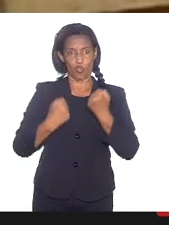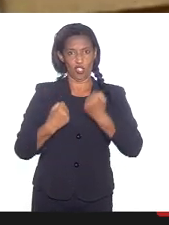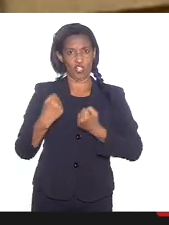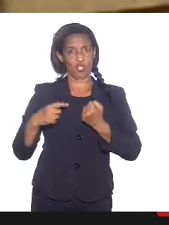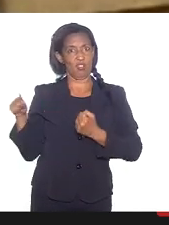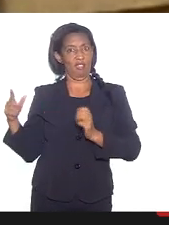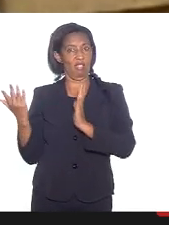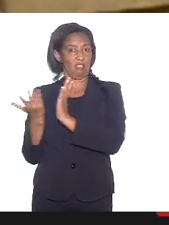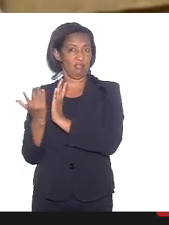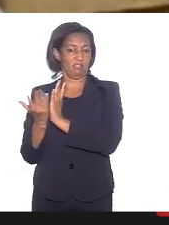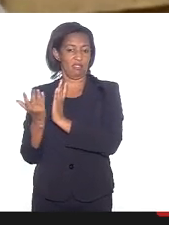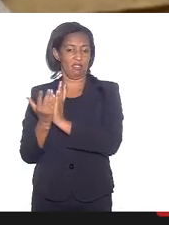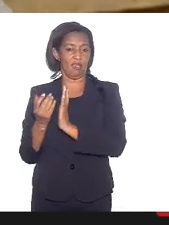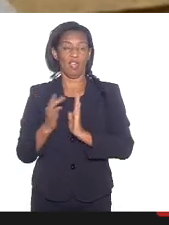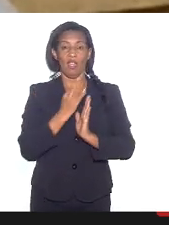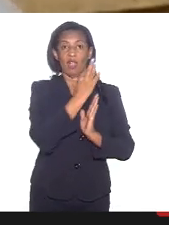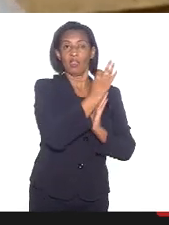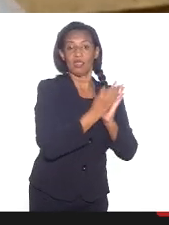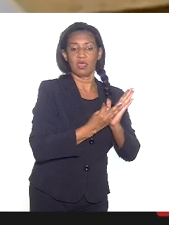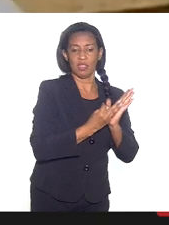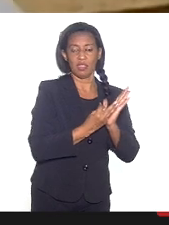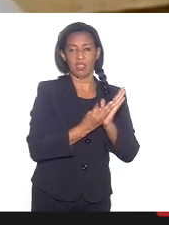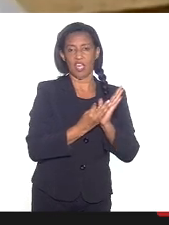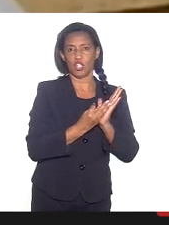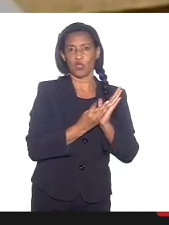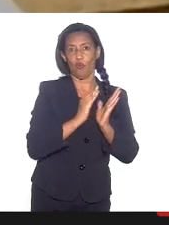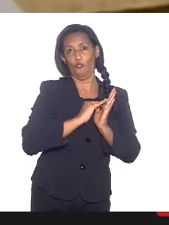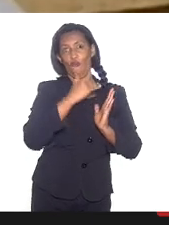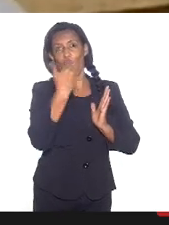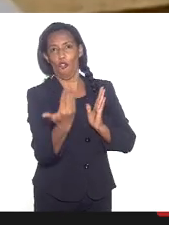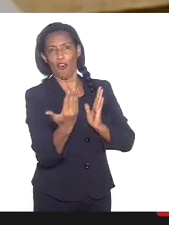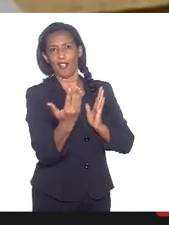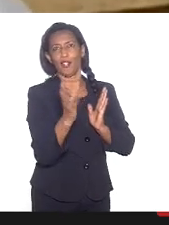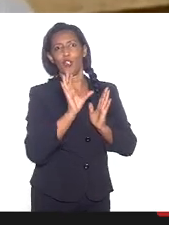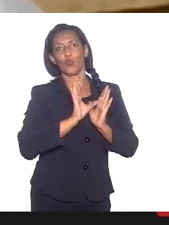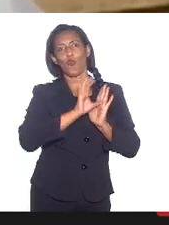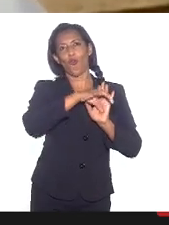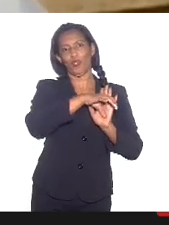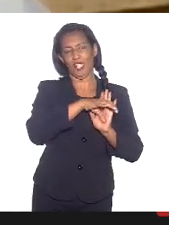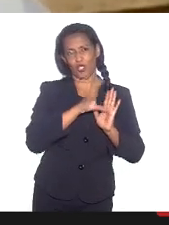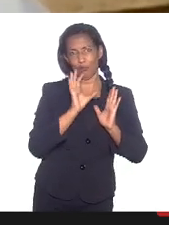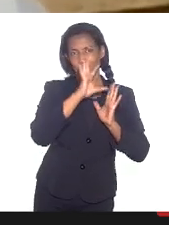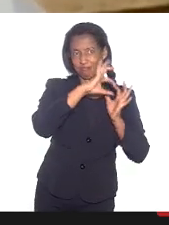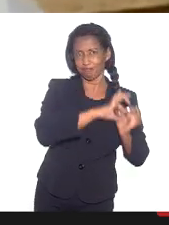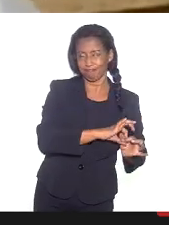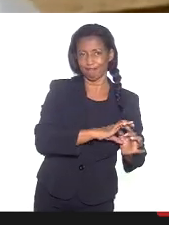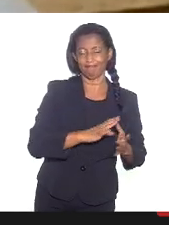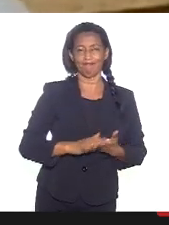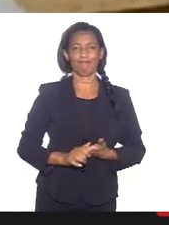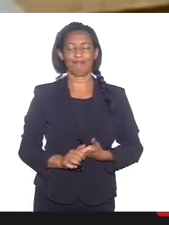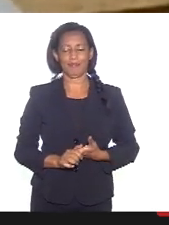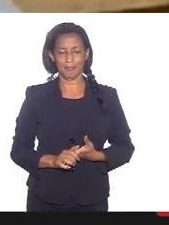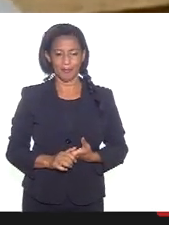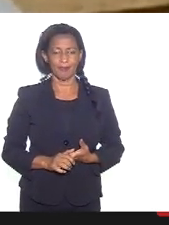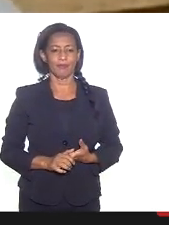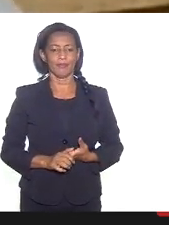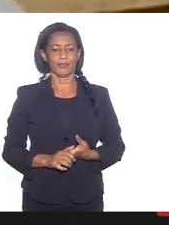é o texto que retiram fora do contexto. No fundo, é isso daí, no fundo, é isso daí.